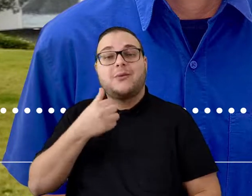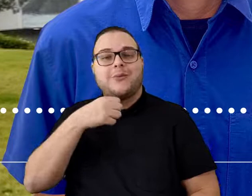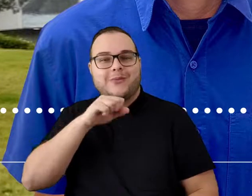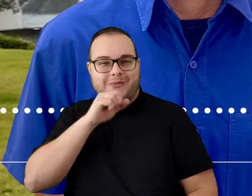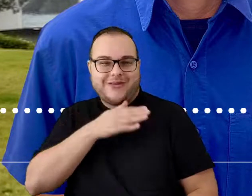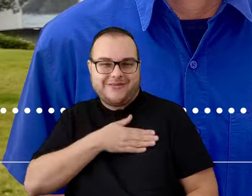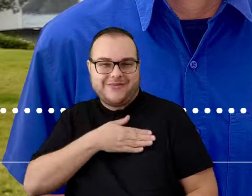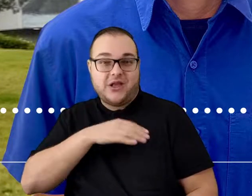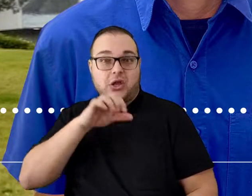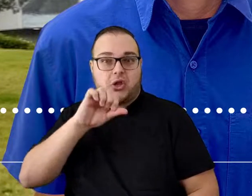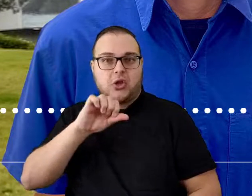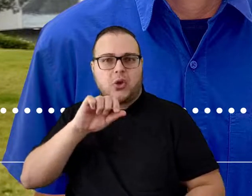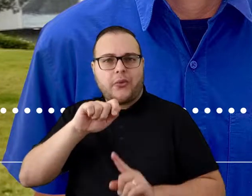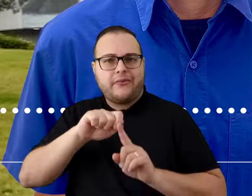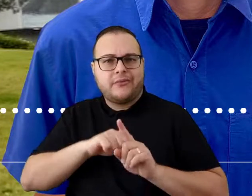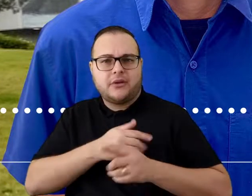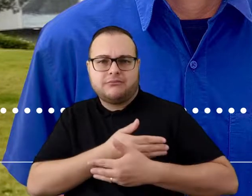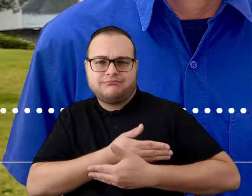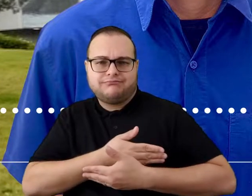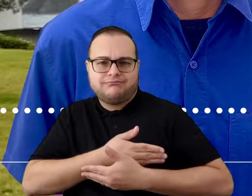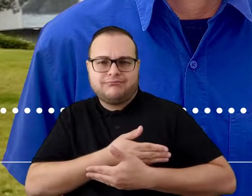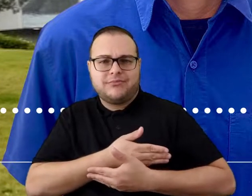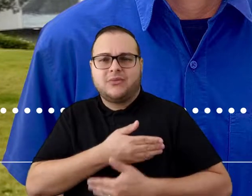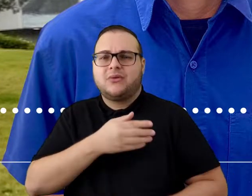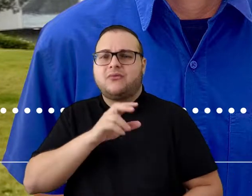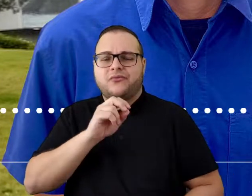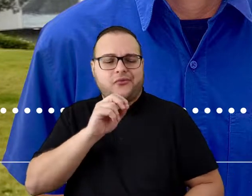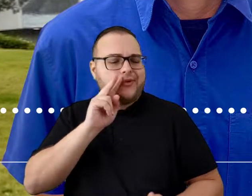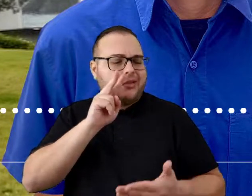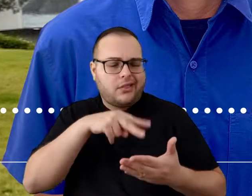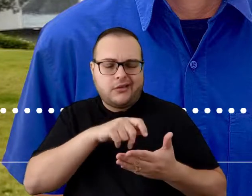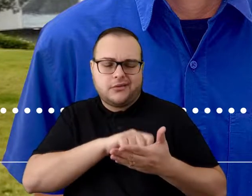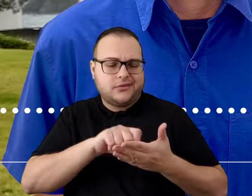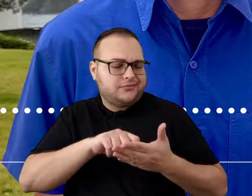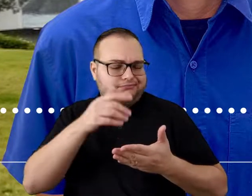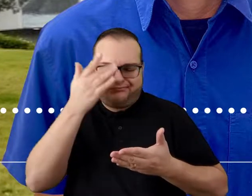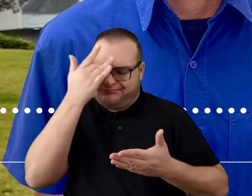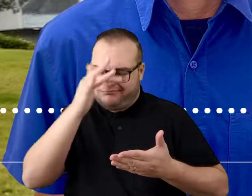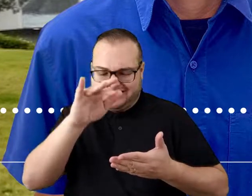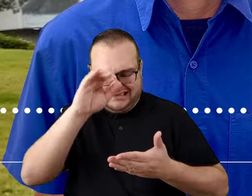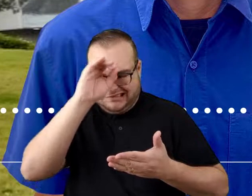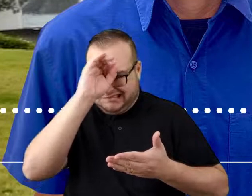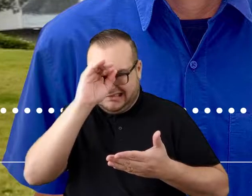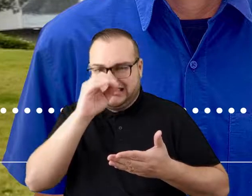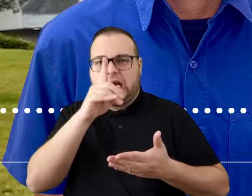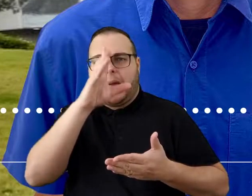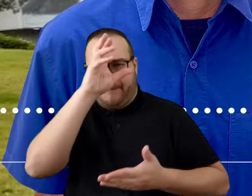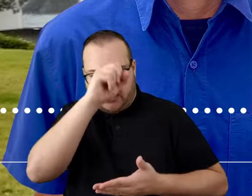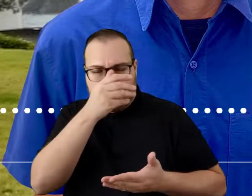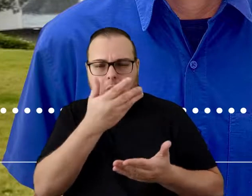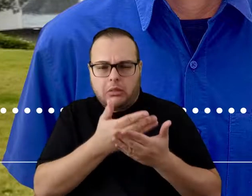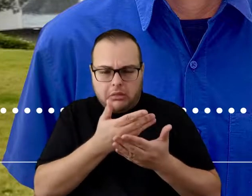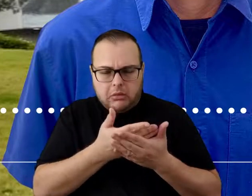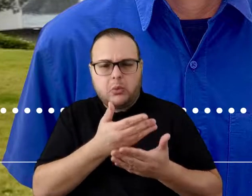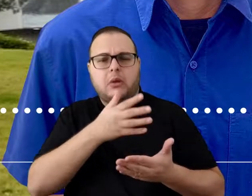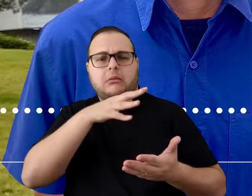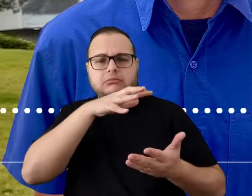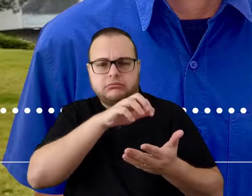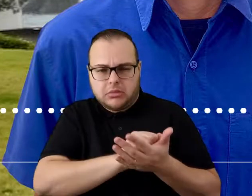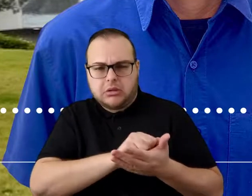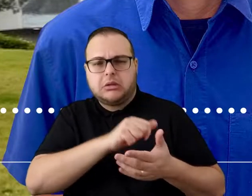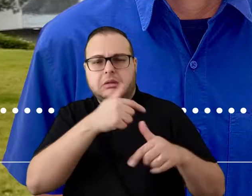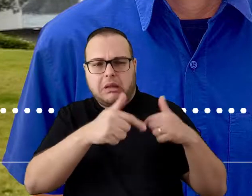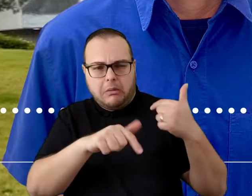de idade e era analfabeto. E a CBA deu a oportunidade de ele entrar numa empresa, ser registrado, entrar no Mobral, aprender a ler,